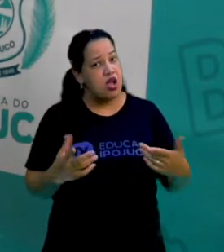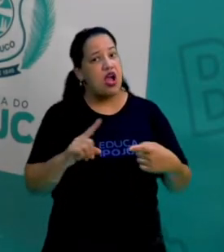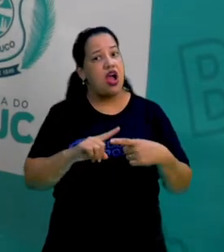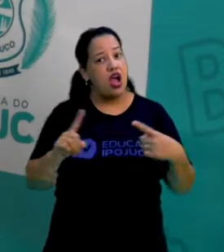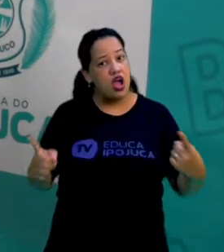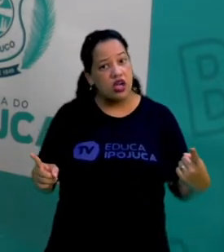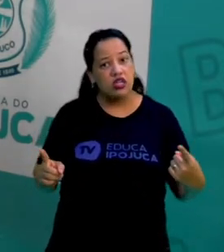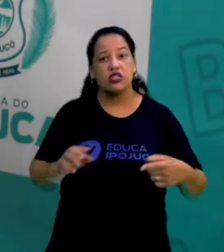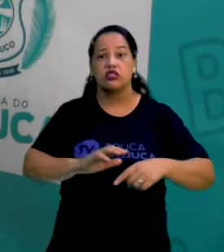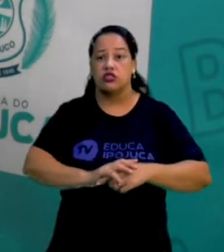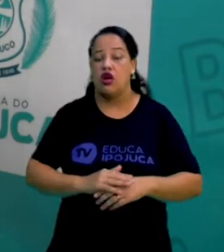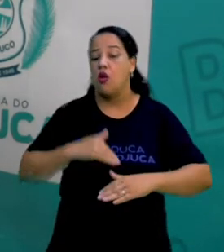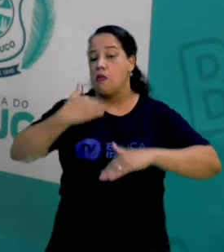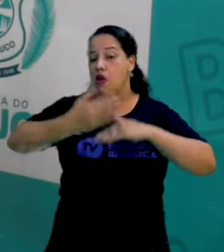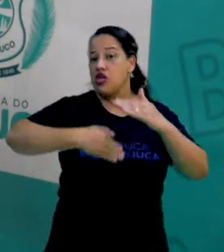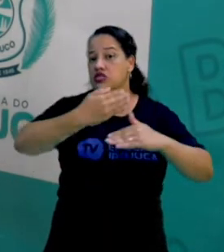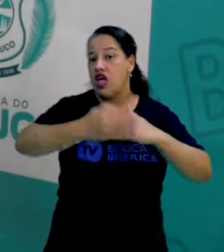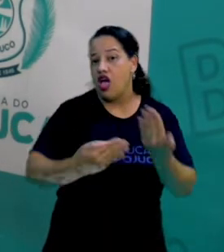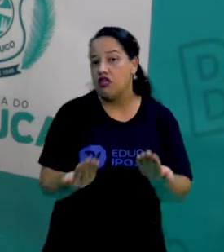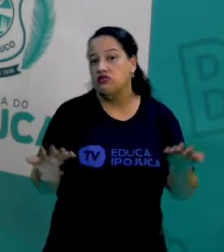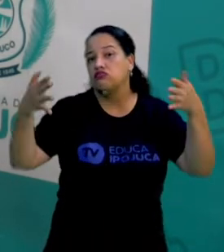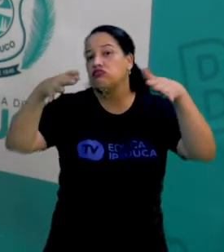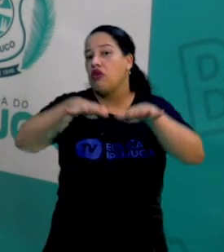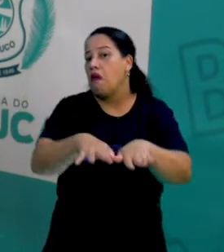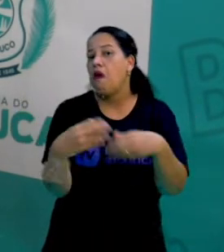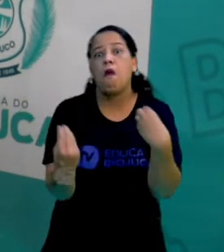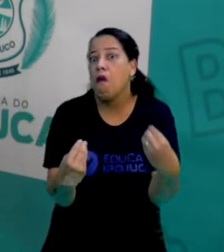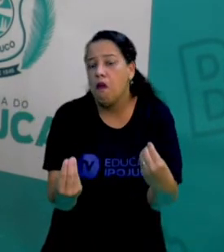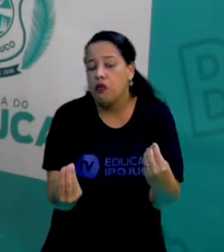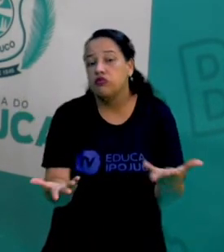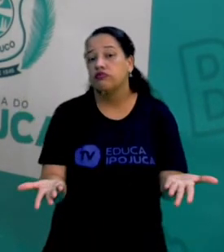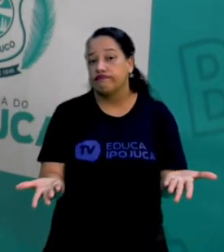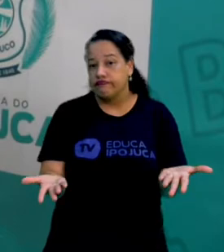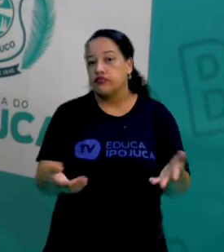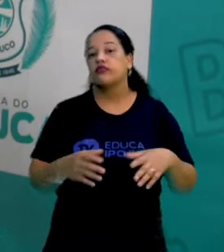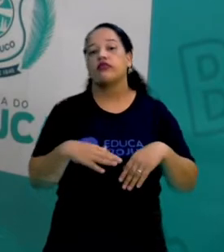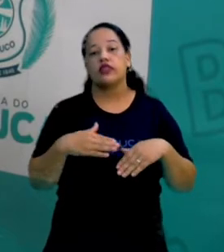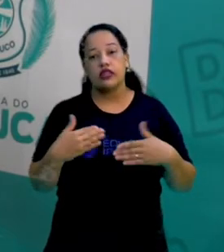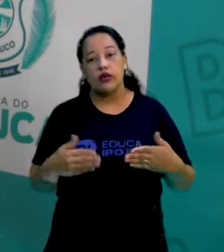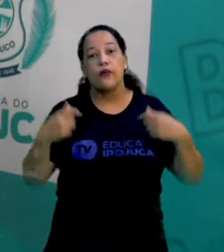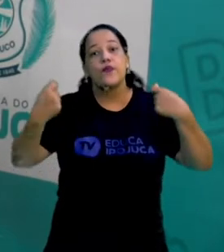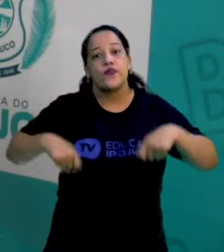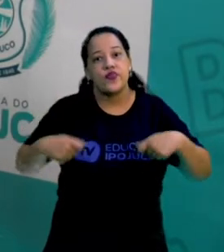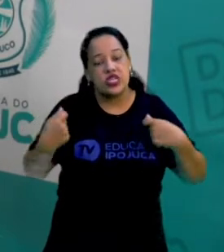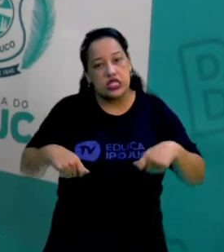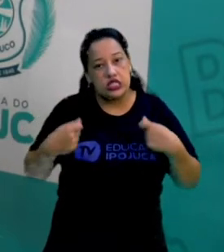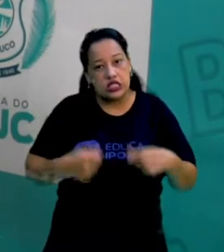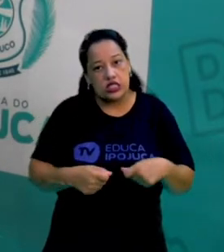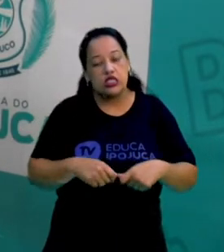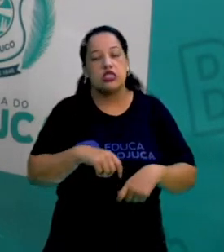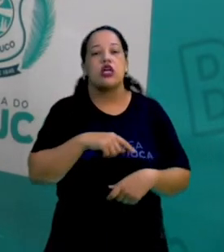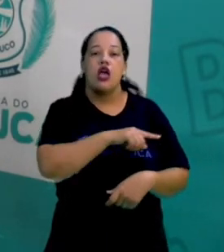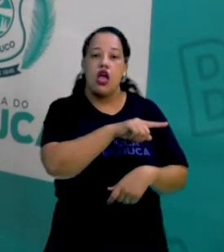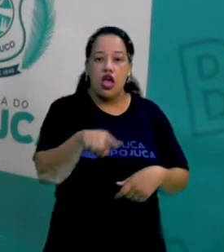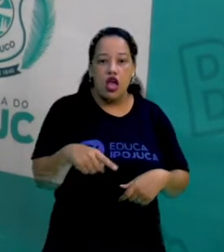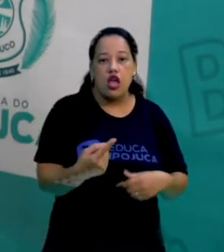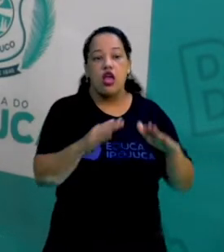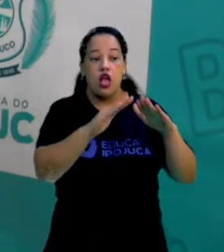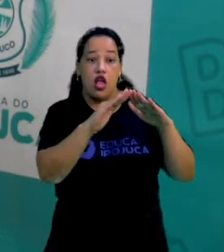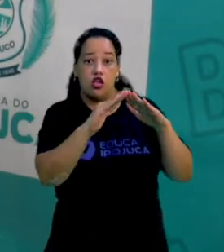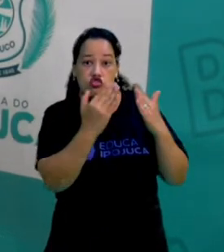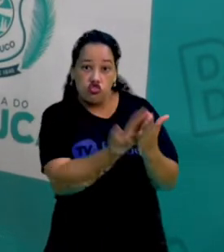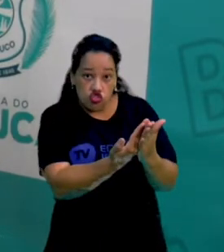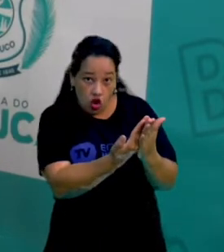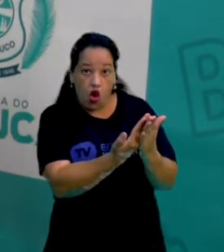do processo de inclusão social. Então, a gente tem que trabalhar com essas pessoas dentro das escolas